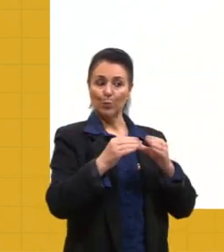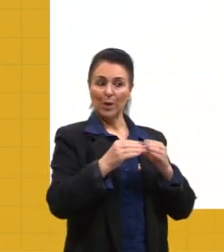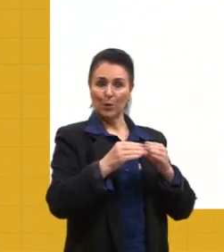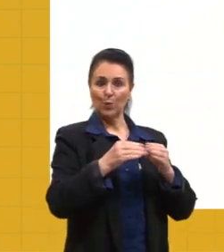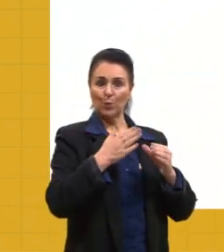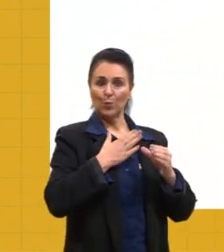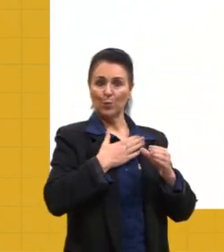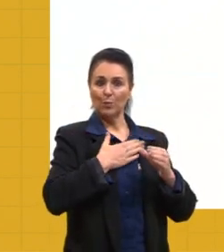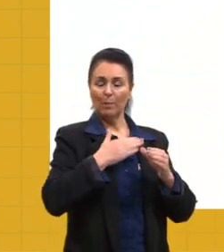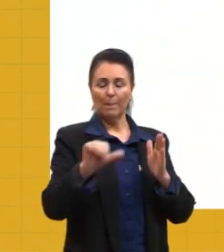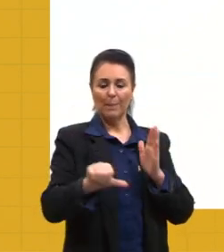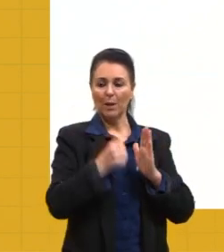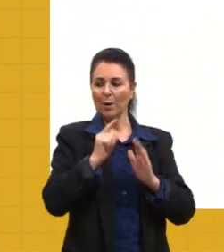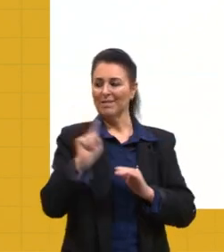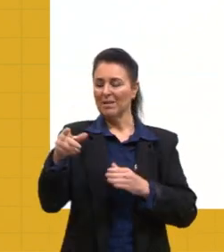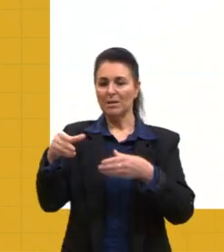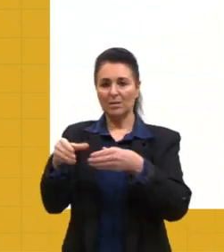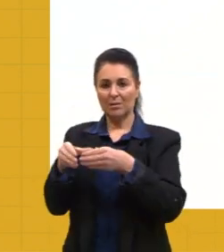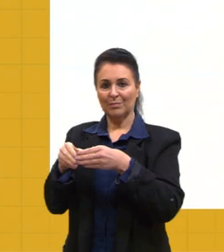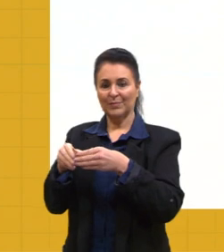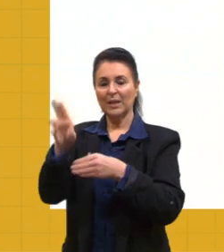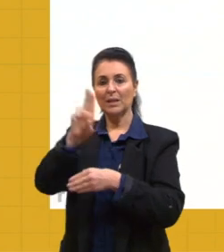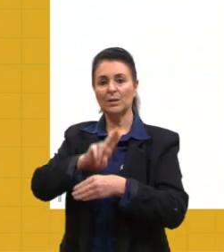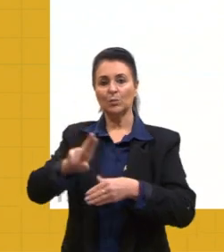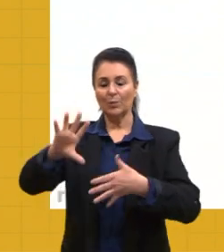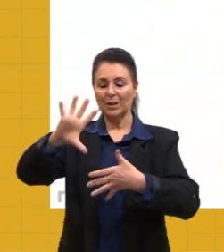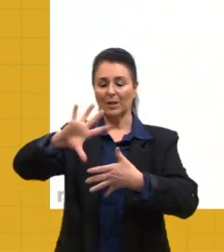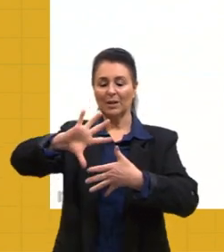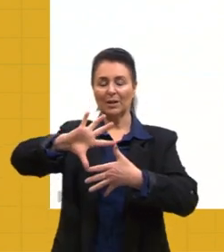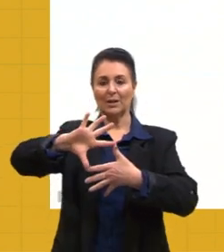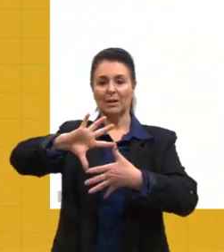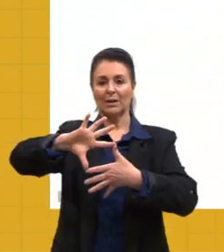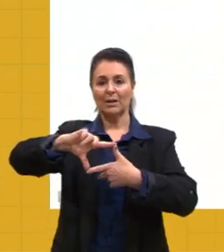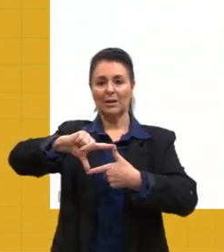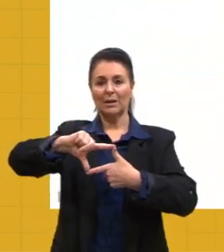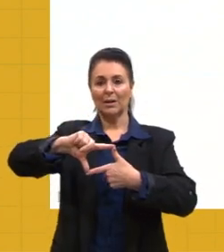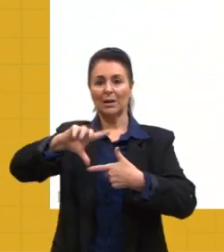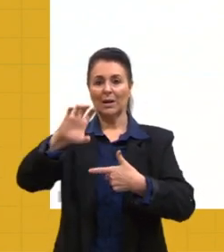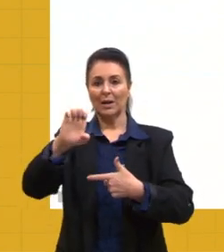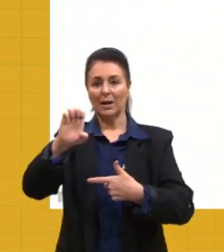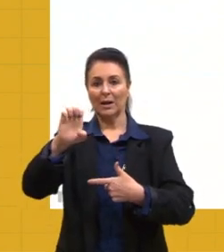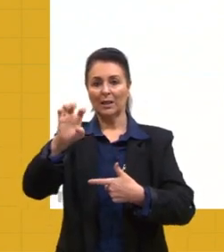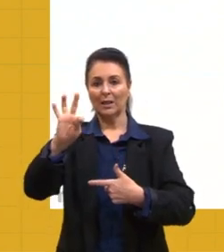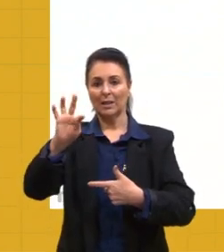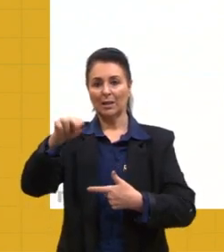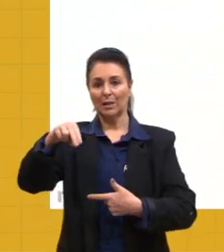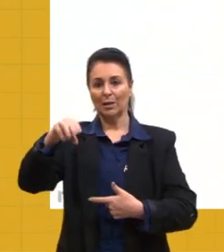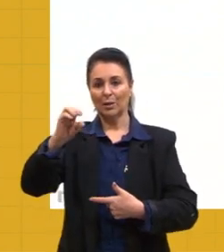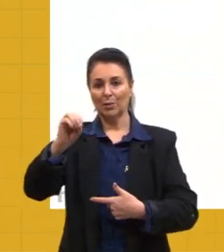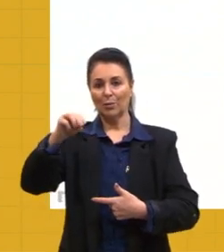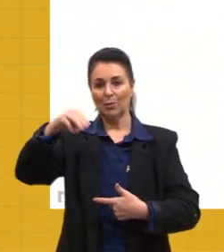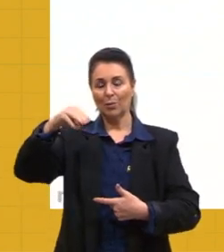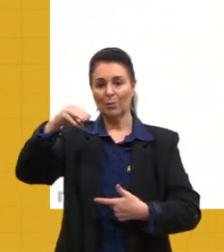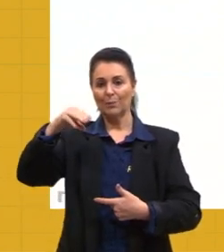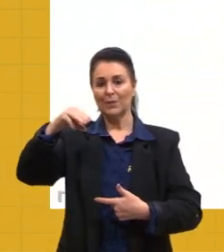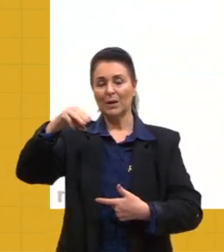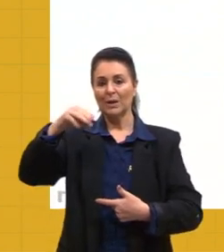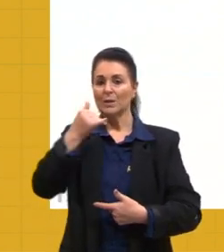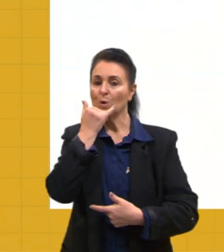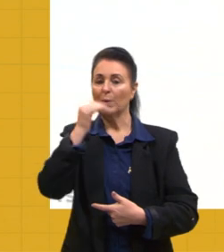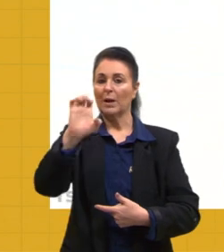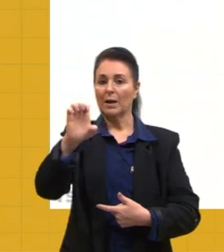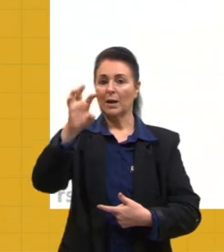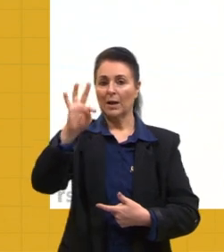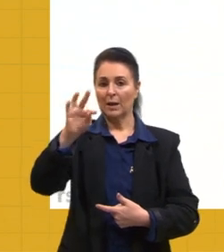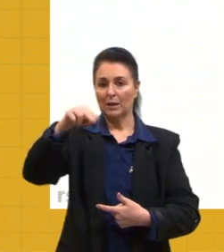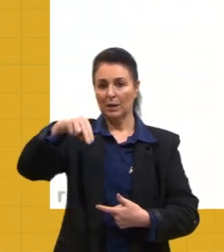povos originários, eles aplicam-se à corrente etnocêntrica, que o meu grupo social é superior. De que forma acontece isso hoje?